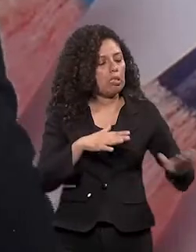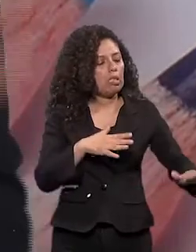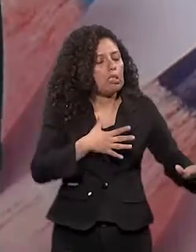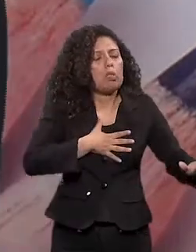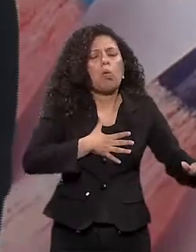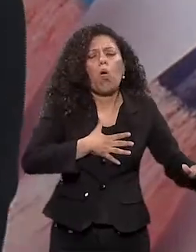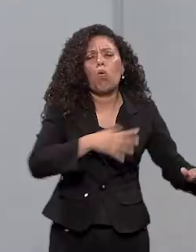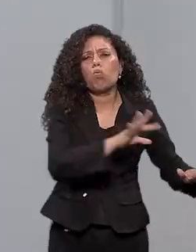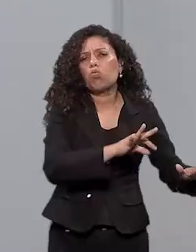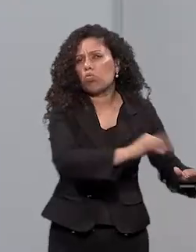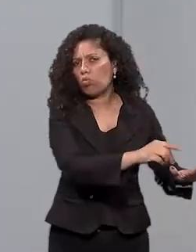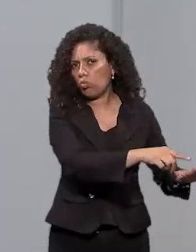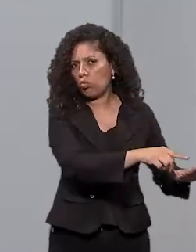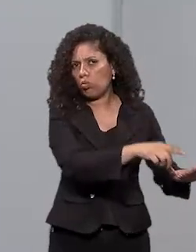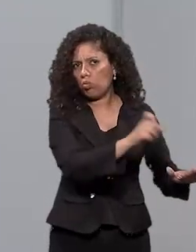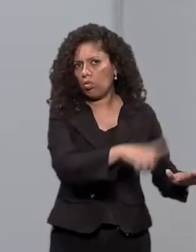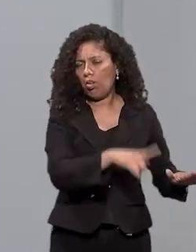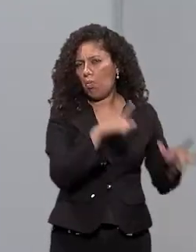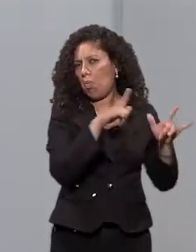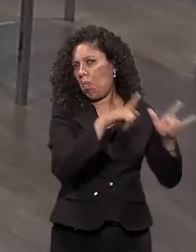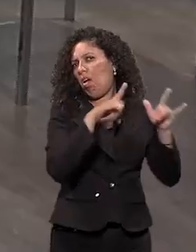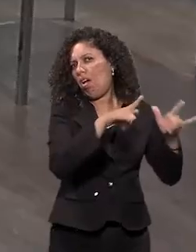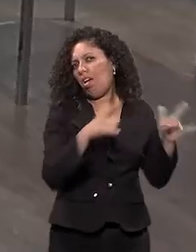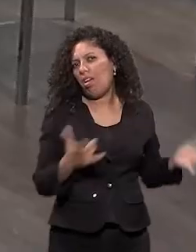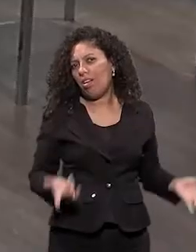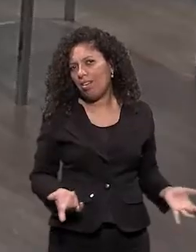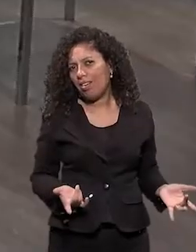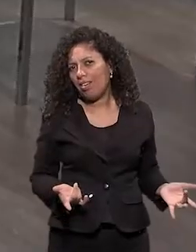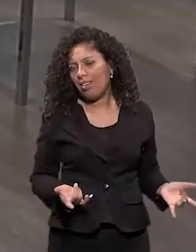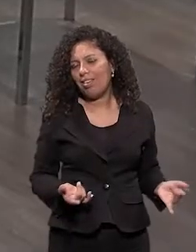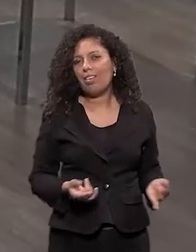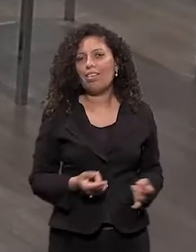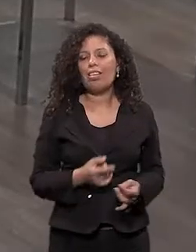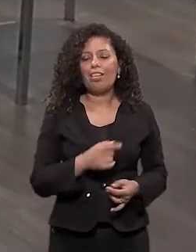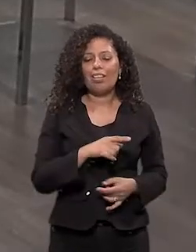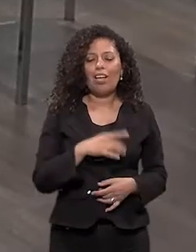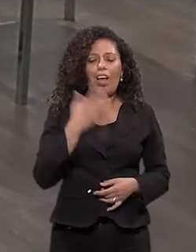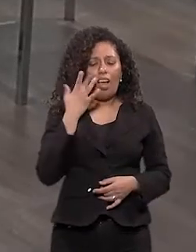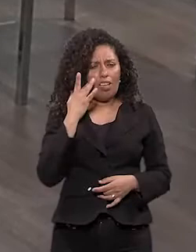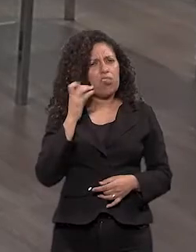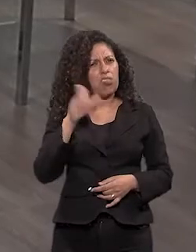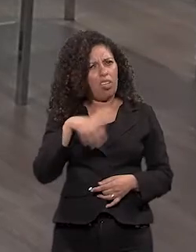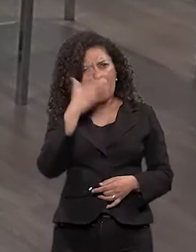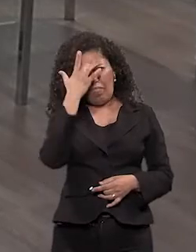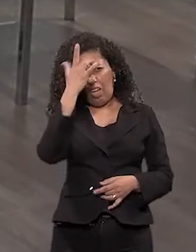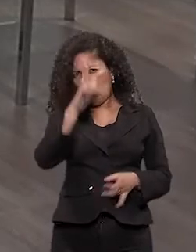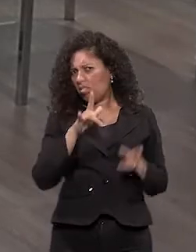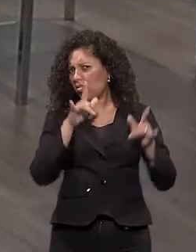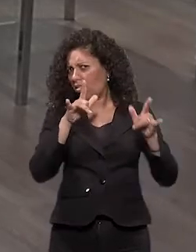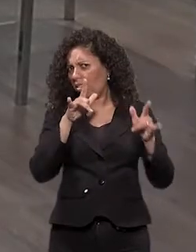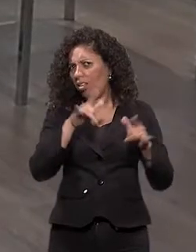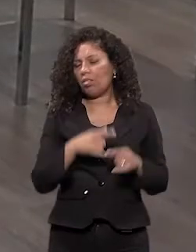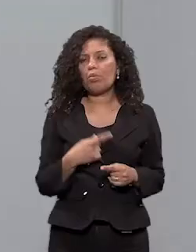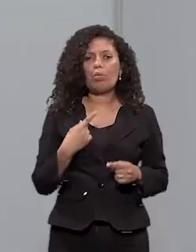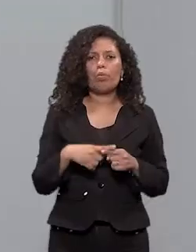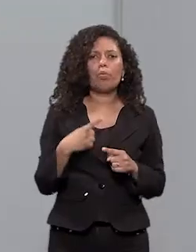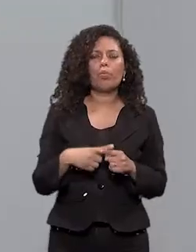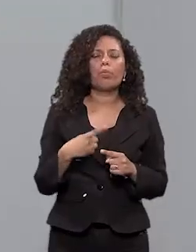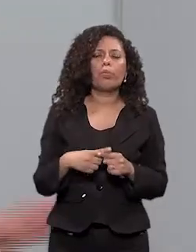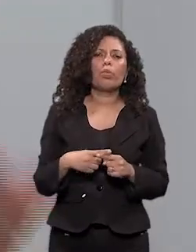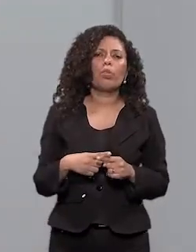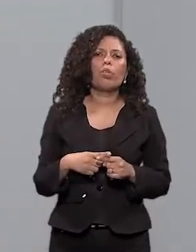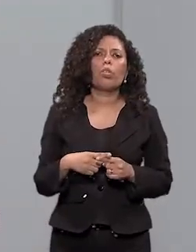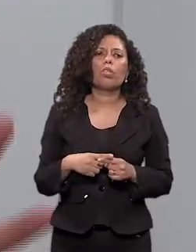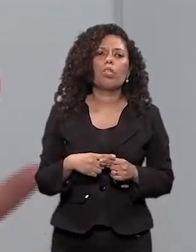qualquer ritmo? Olha Você toca rock pra criança É, mas rock eu acho até mais fácil É? É, porque é um